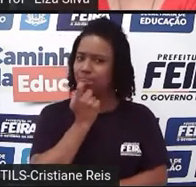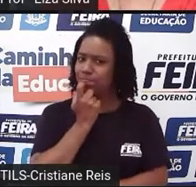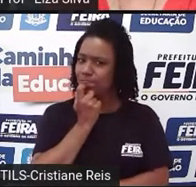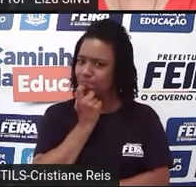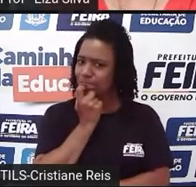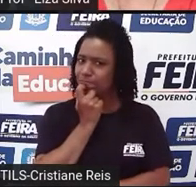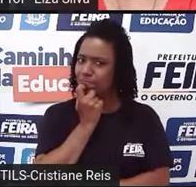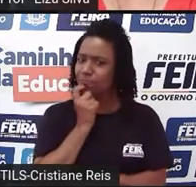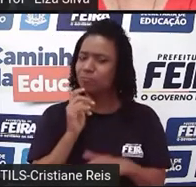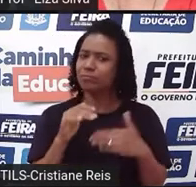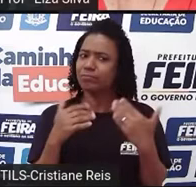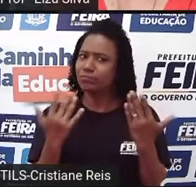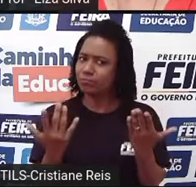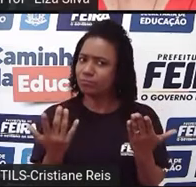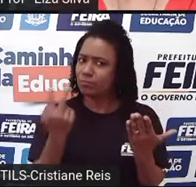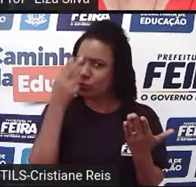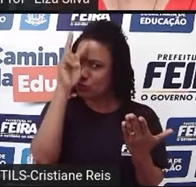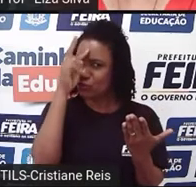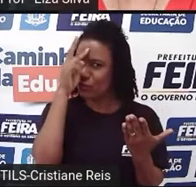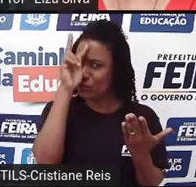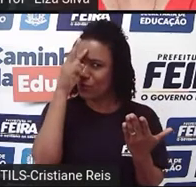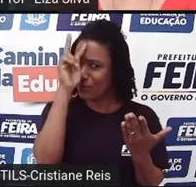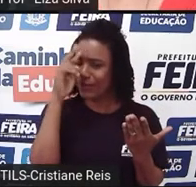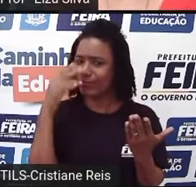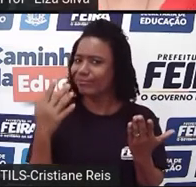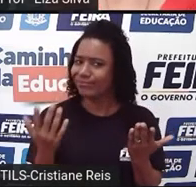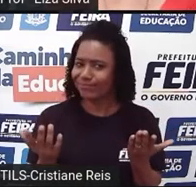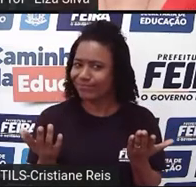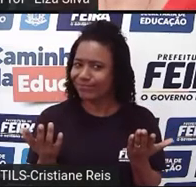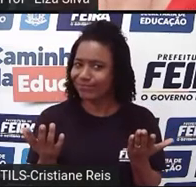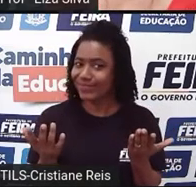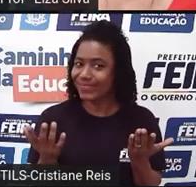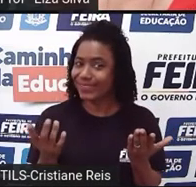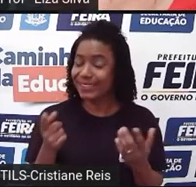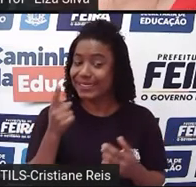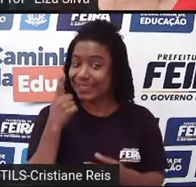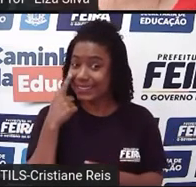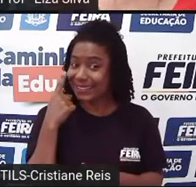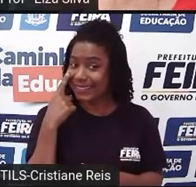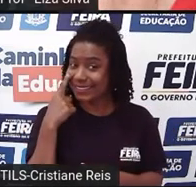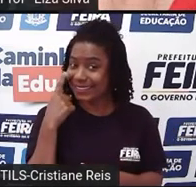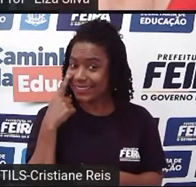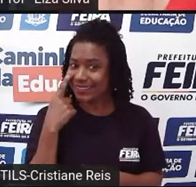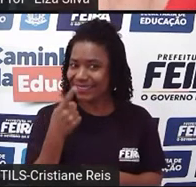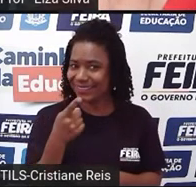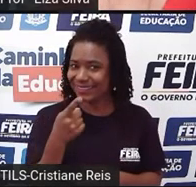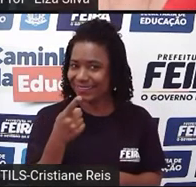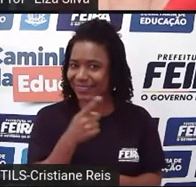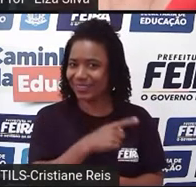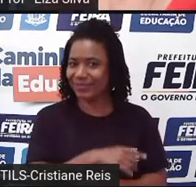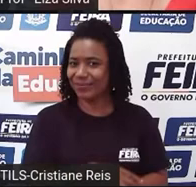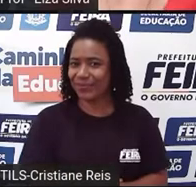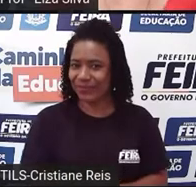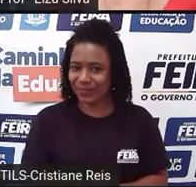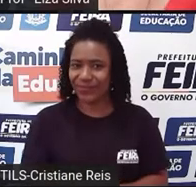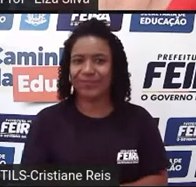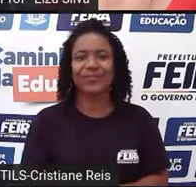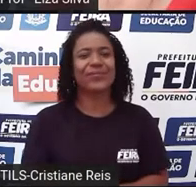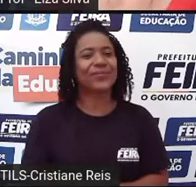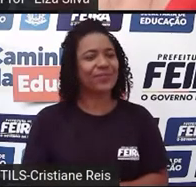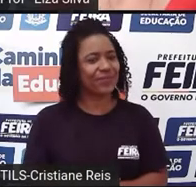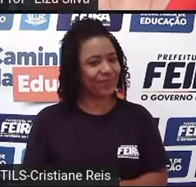story? Que história é esta? Tchan, tchan, tchan. Vamos lá? Mais algumas dicas para vocês.